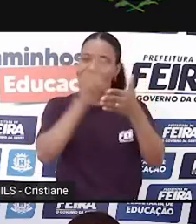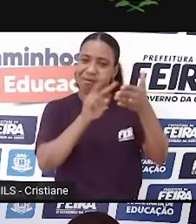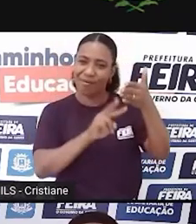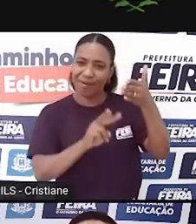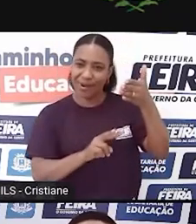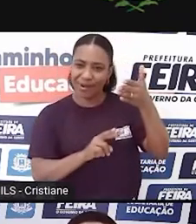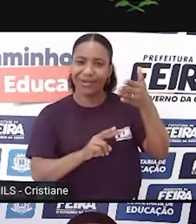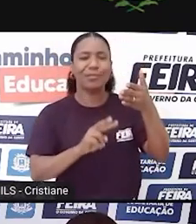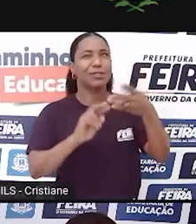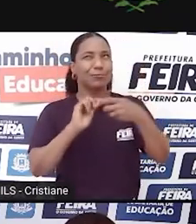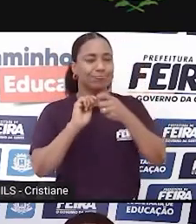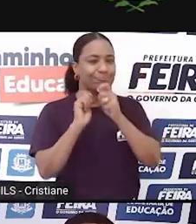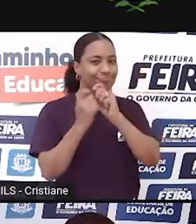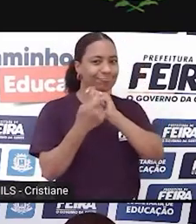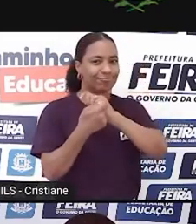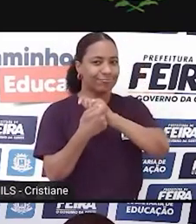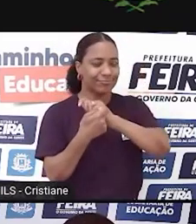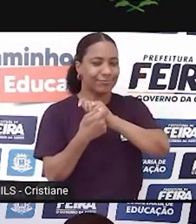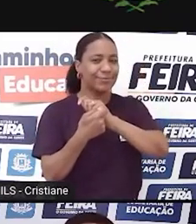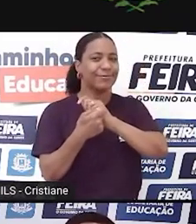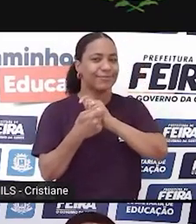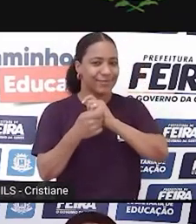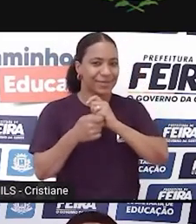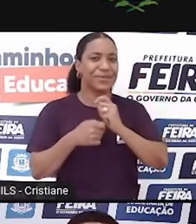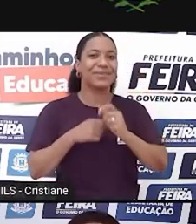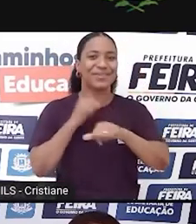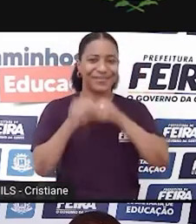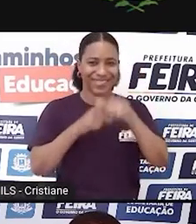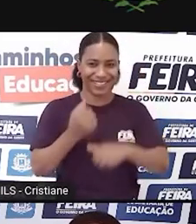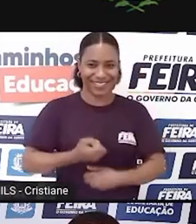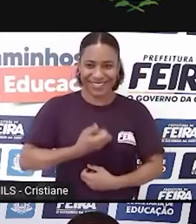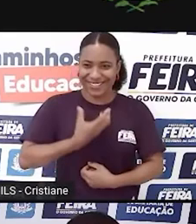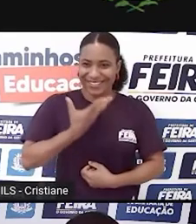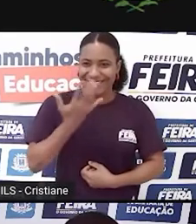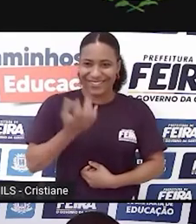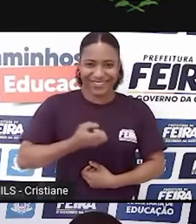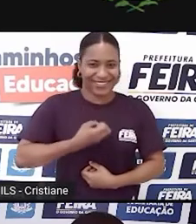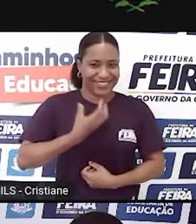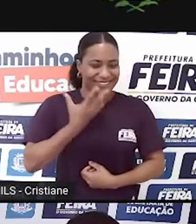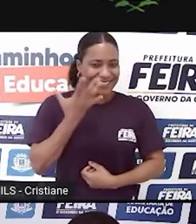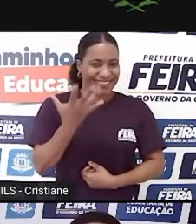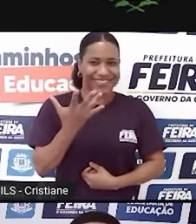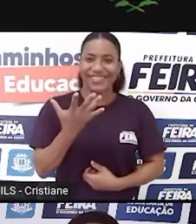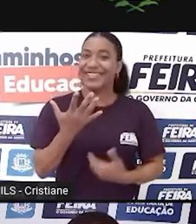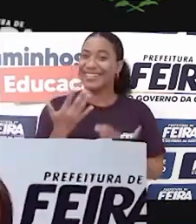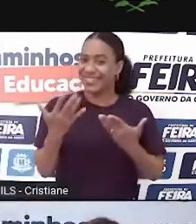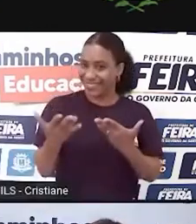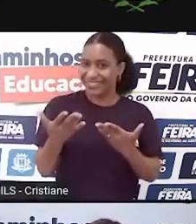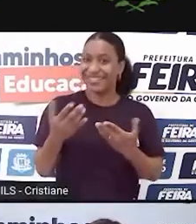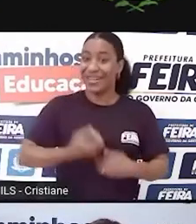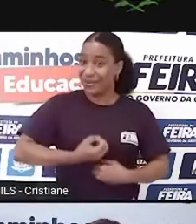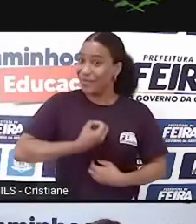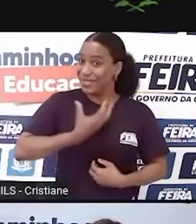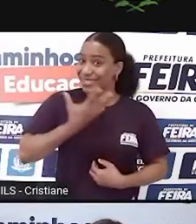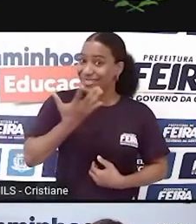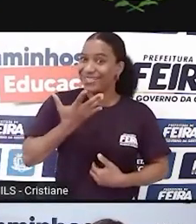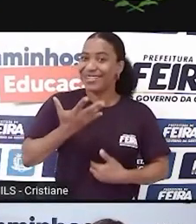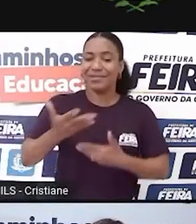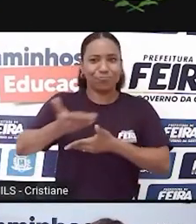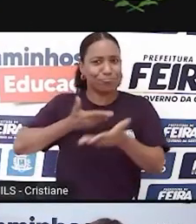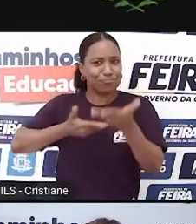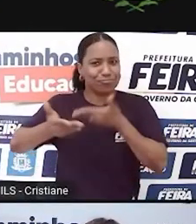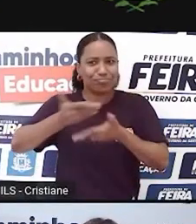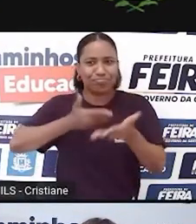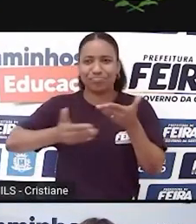isso, né? Ela transforma o tempo todo. Viva, né? É uma dinâmica. Ah, que maravilha,